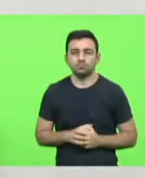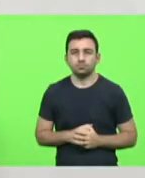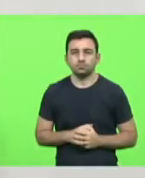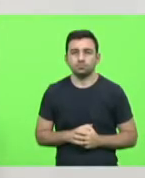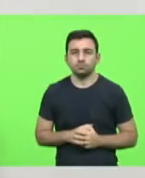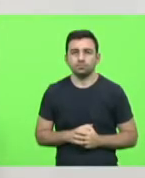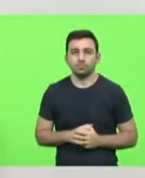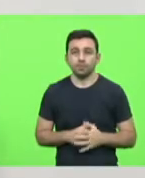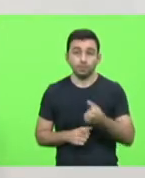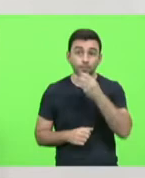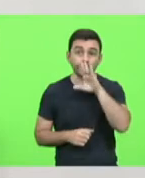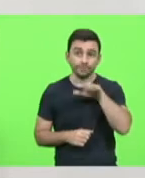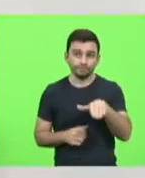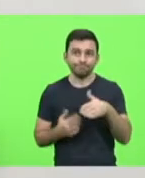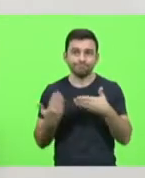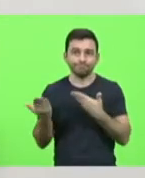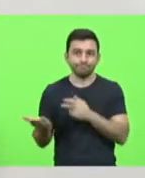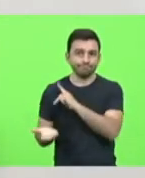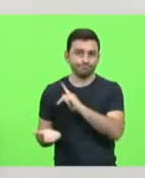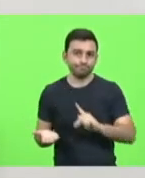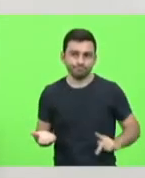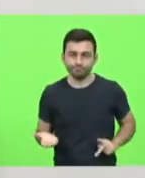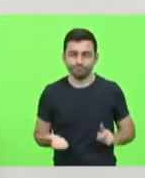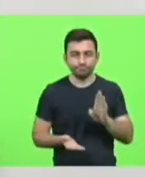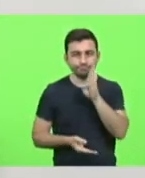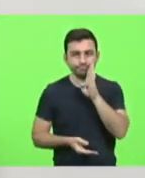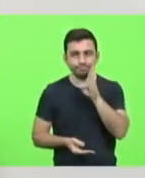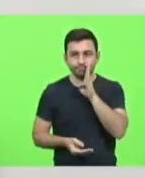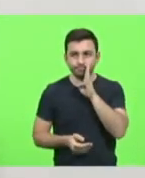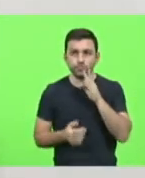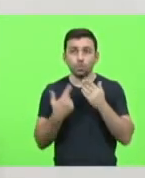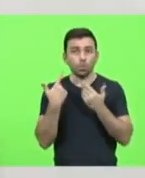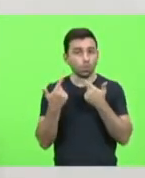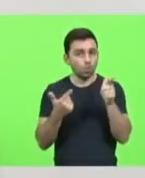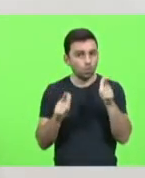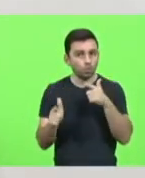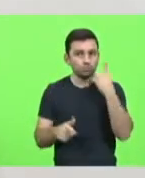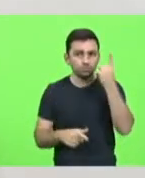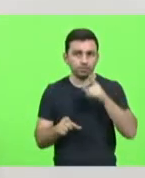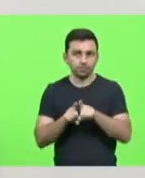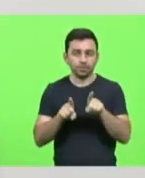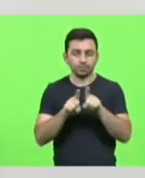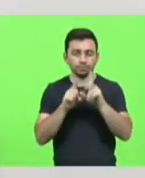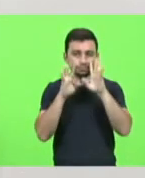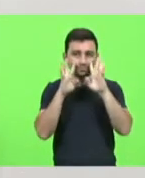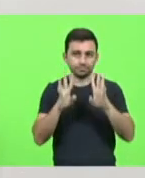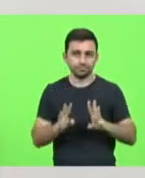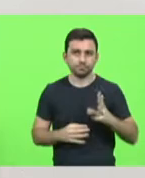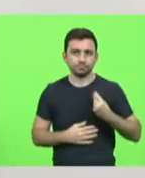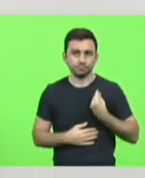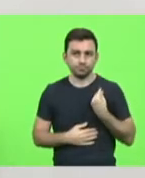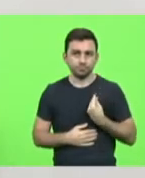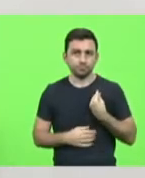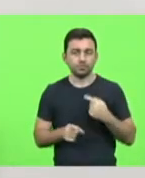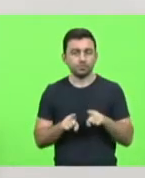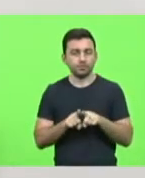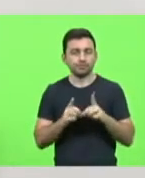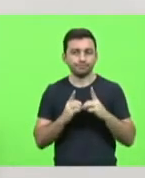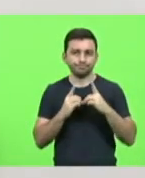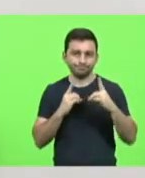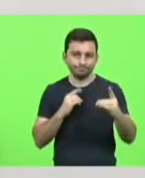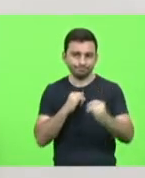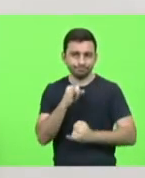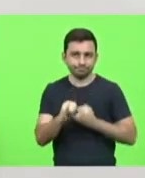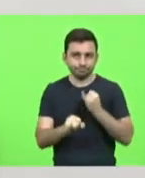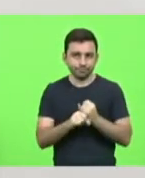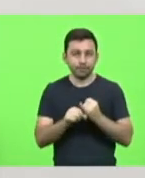Muito boa tarde, presidente do exercício, deputado Nilson Bernardo. Demais deputados que nos acompanham aqui presentes e de forma remota. Todos aqueles que nos acompanham também pela